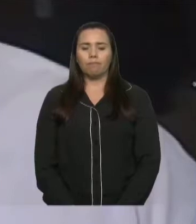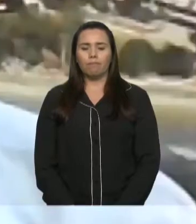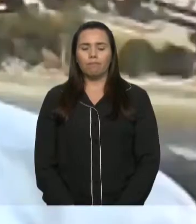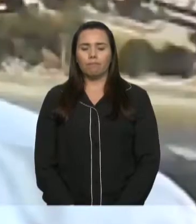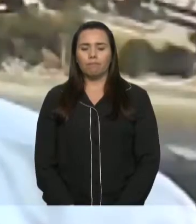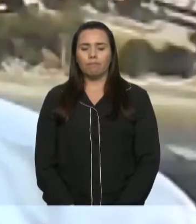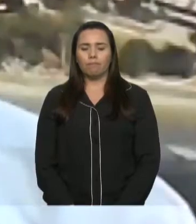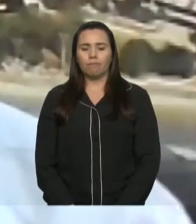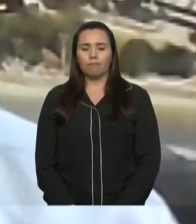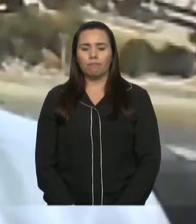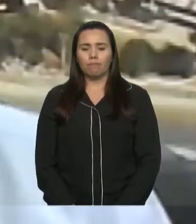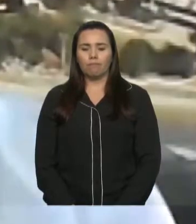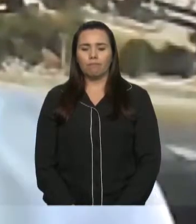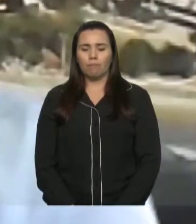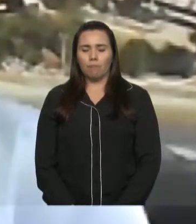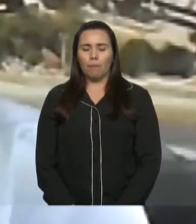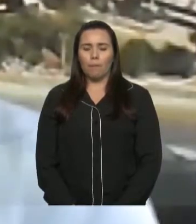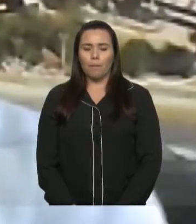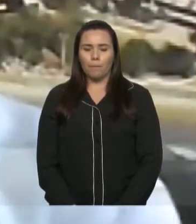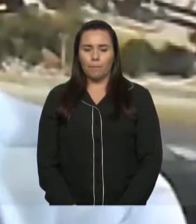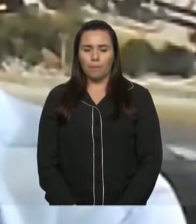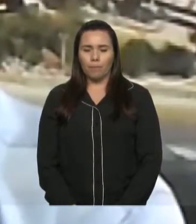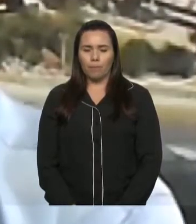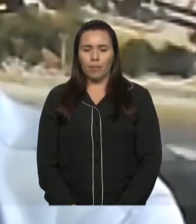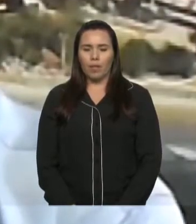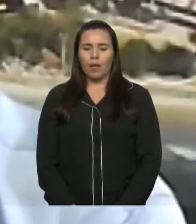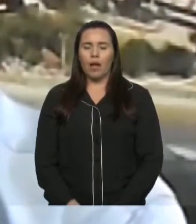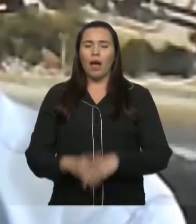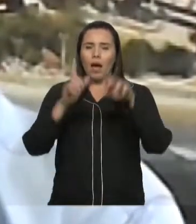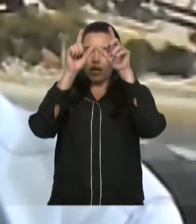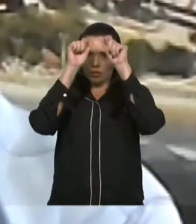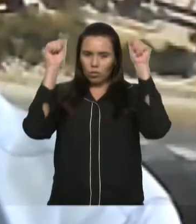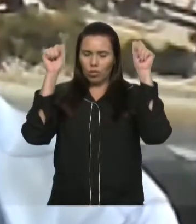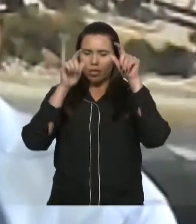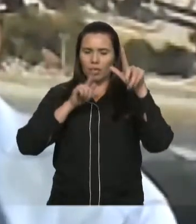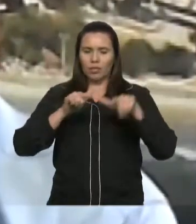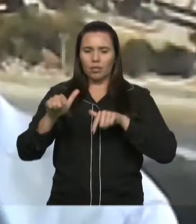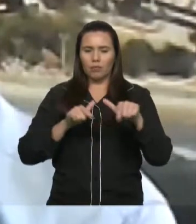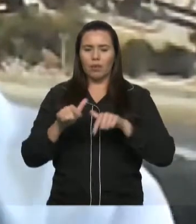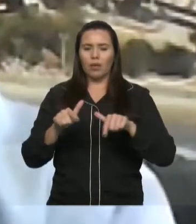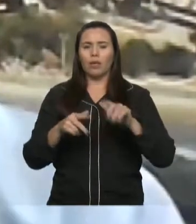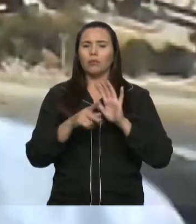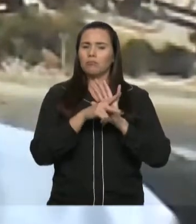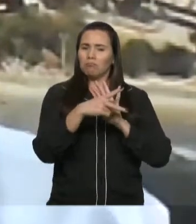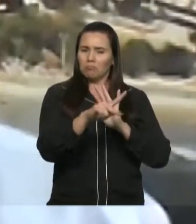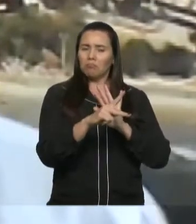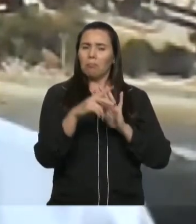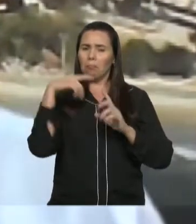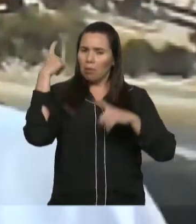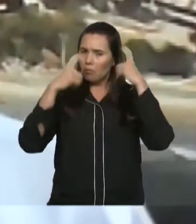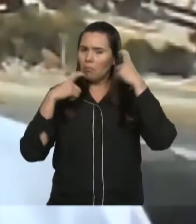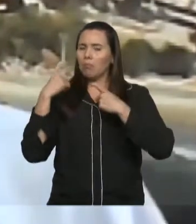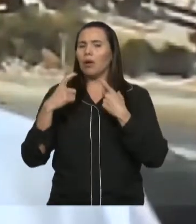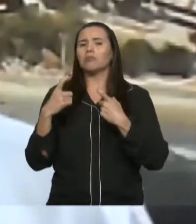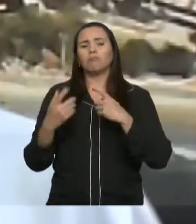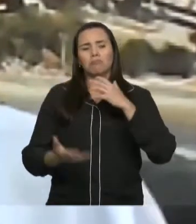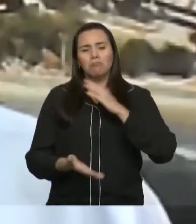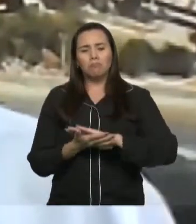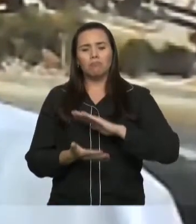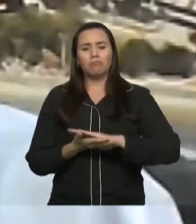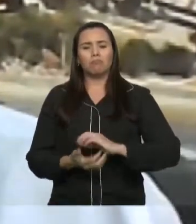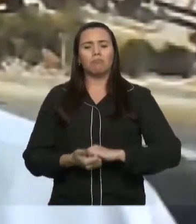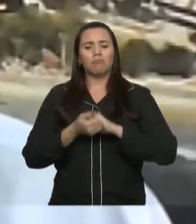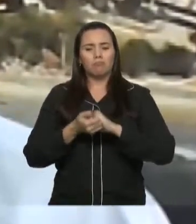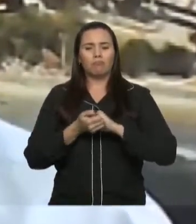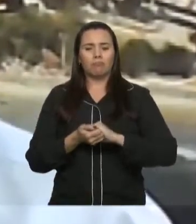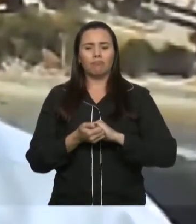Eu falo pela sensibilidade, pela sucessoria também, em apresentar esse projeto de suma importância, dando um instrumento a mais para as